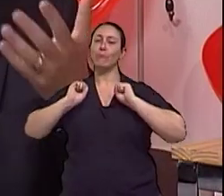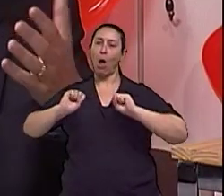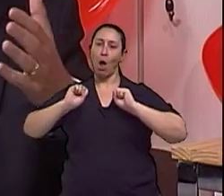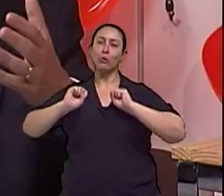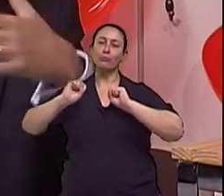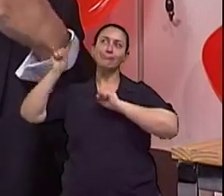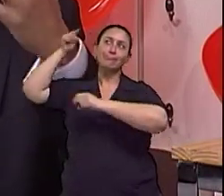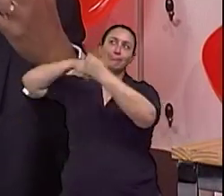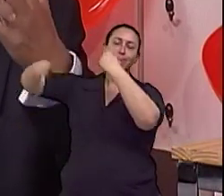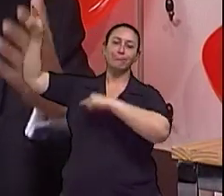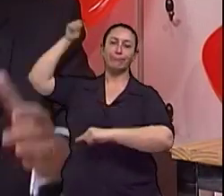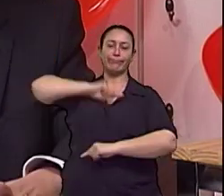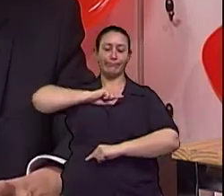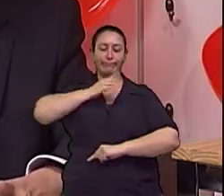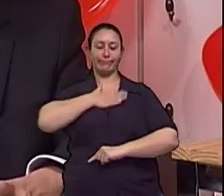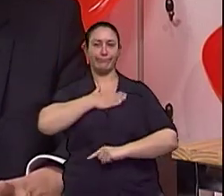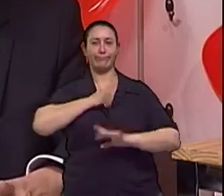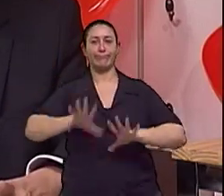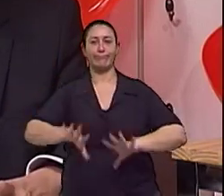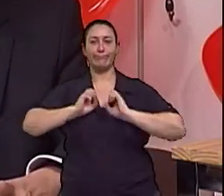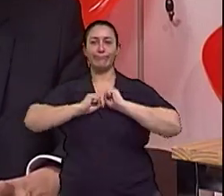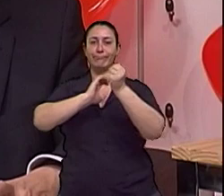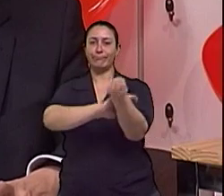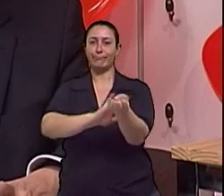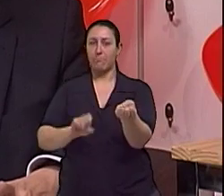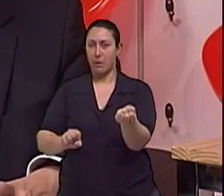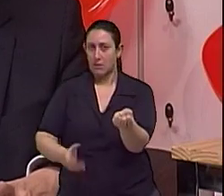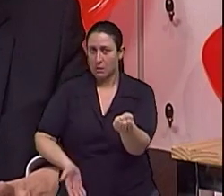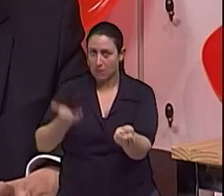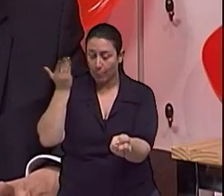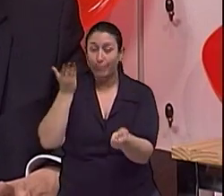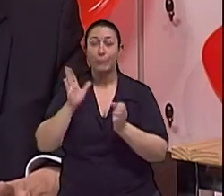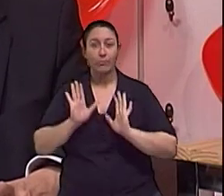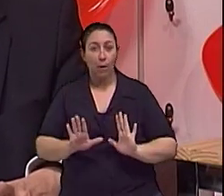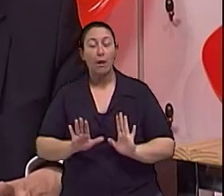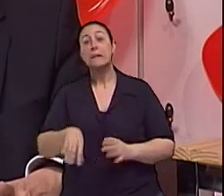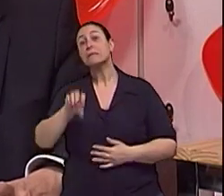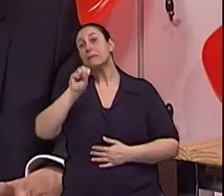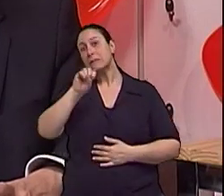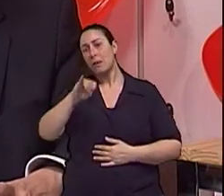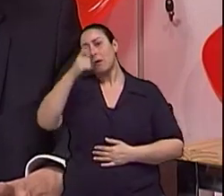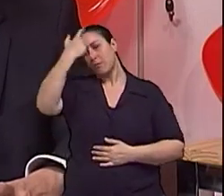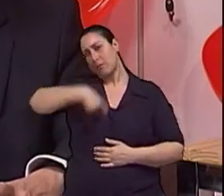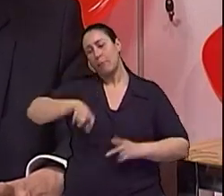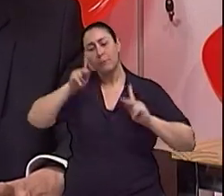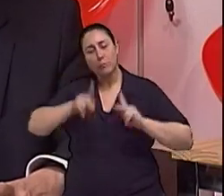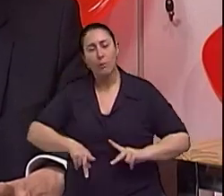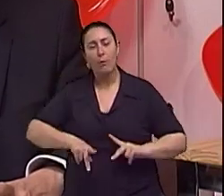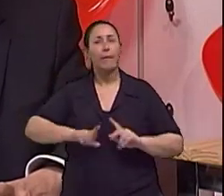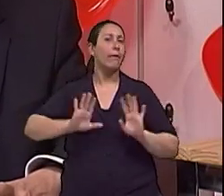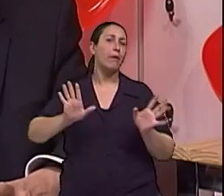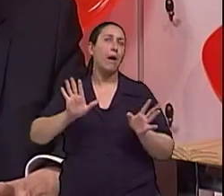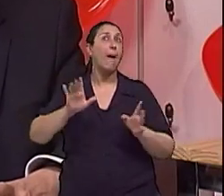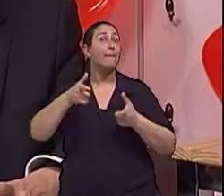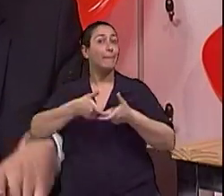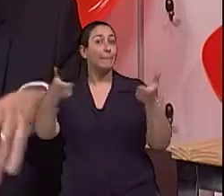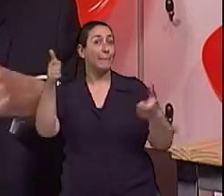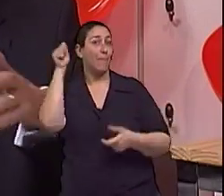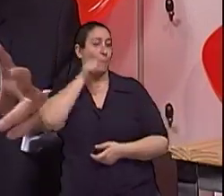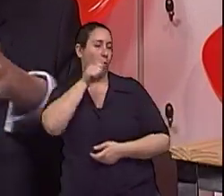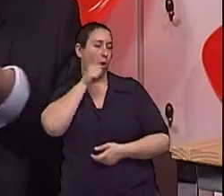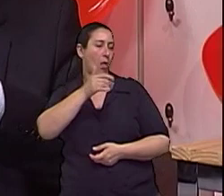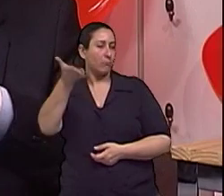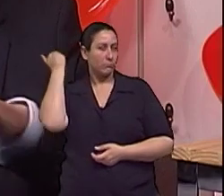grande chance da pessoa vir desenvolver hipertensão. O fato da pessoa ter tido, e principalmente as mulheres que na